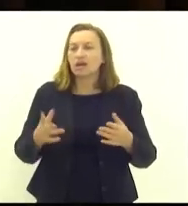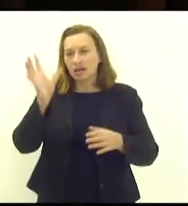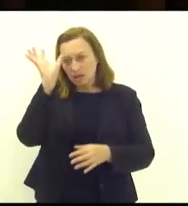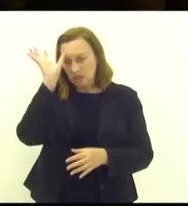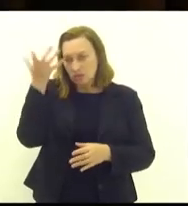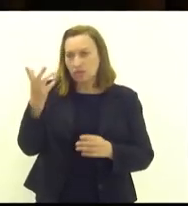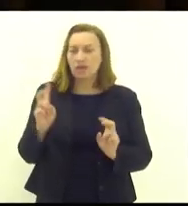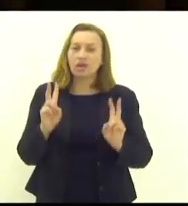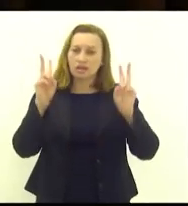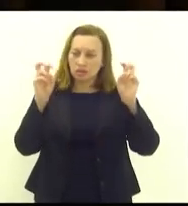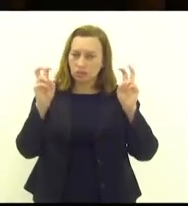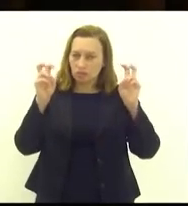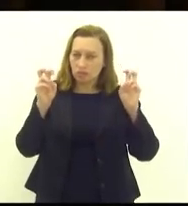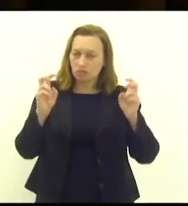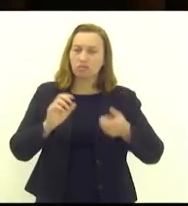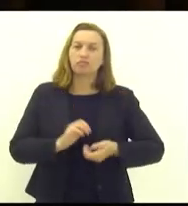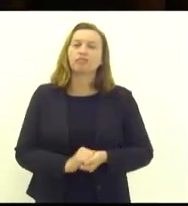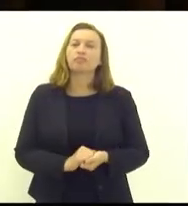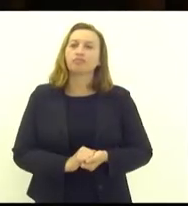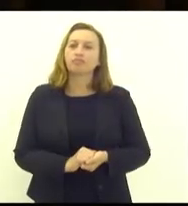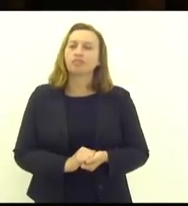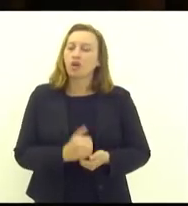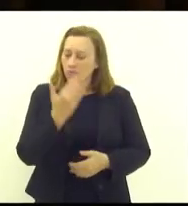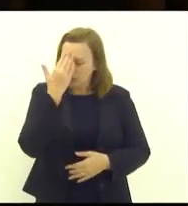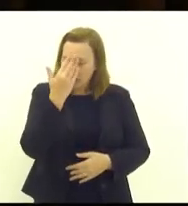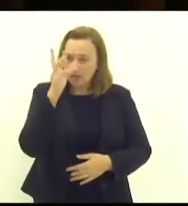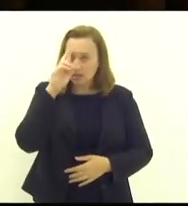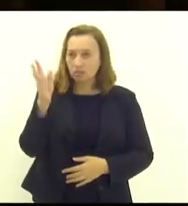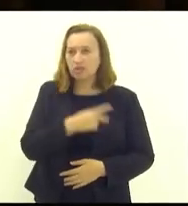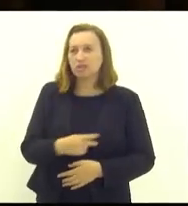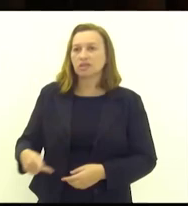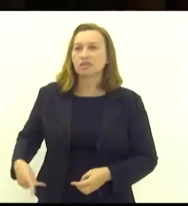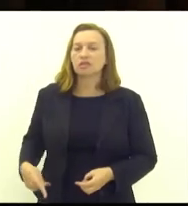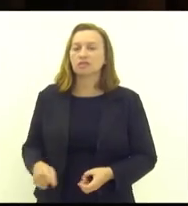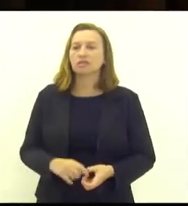eu não vou ficar satisfeito. Muito obrigado, senhor presidente.